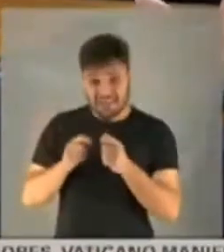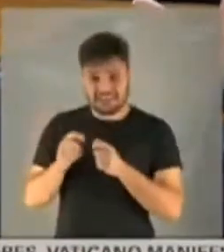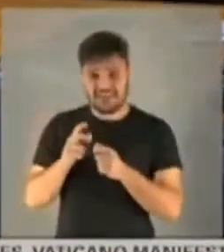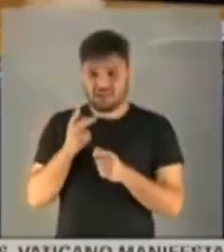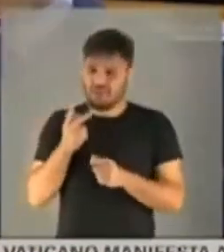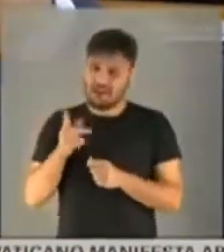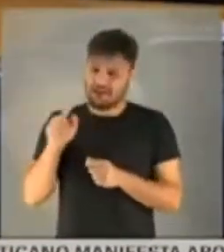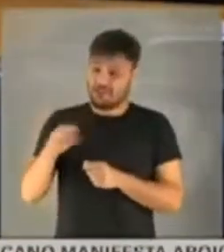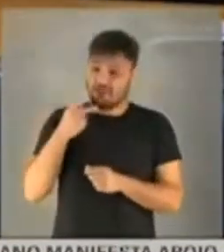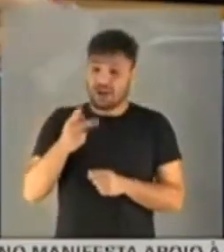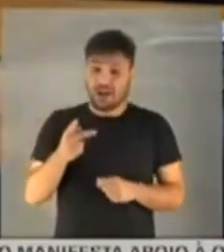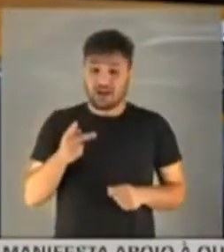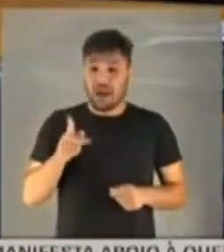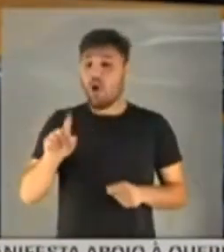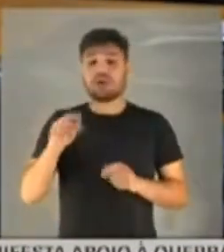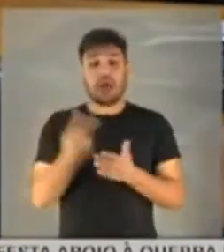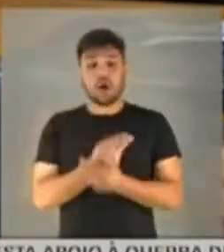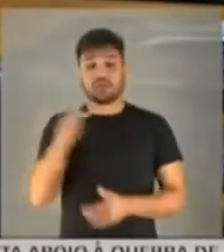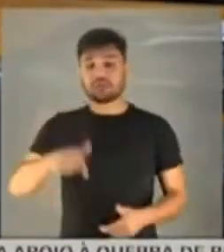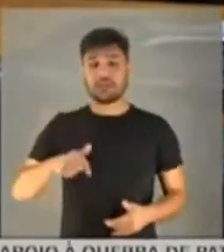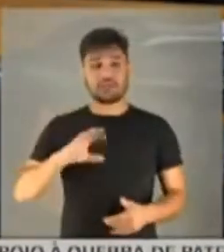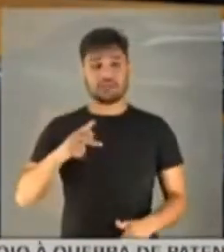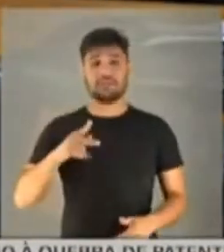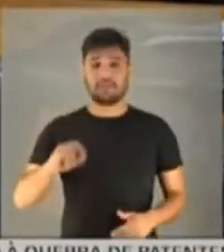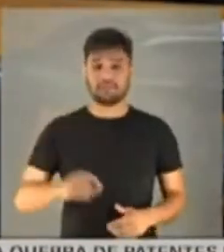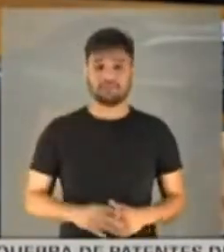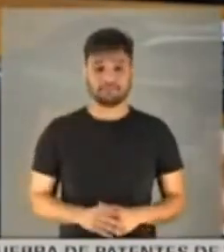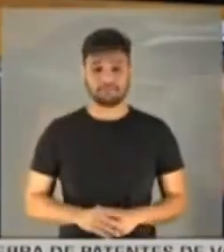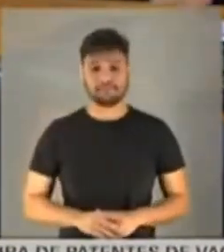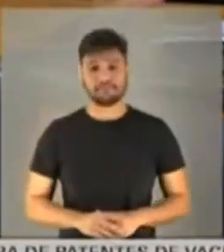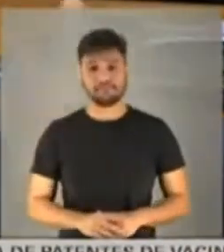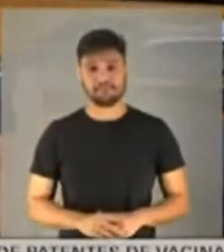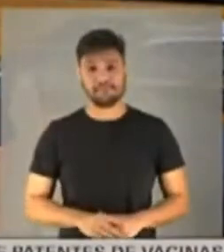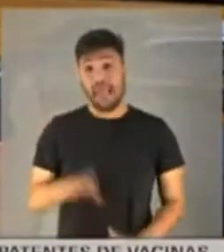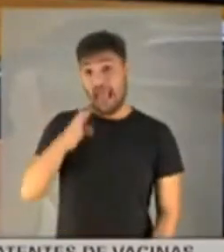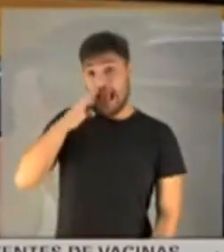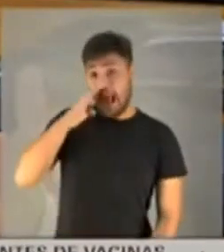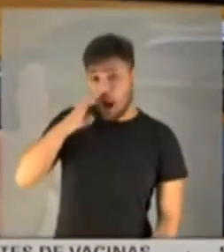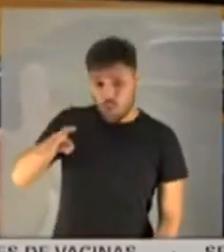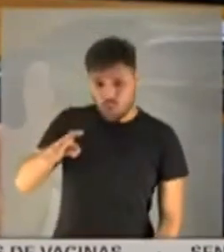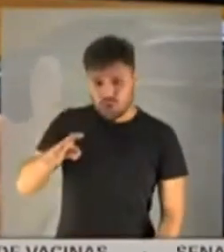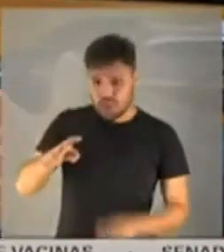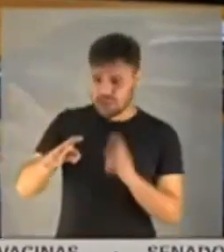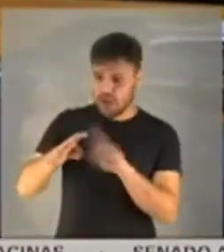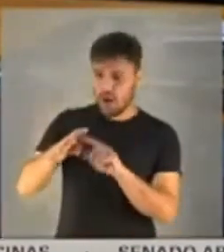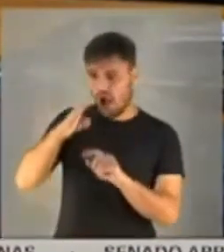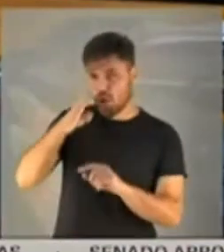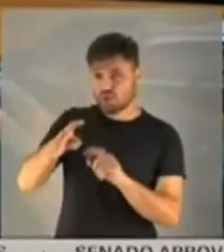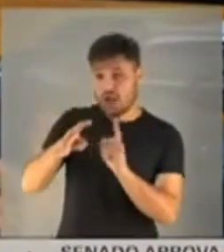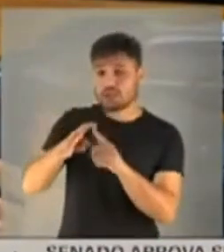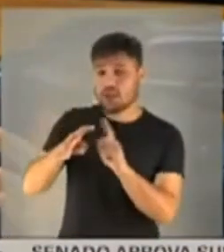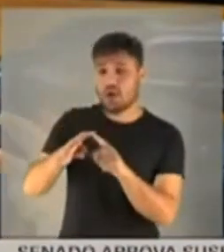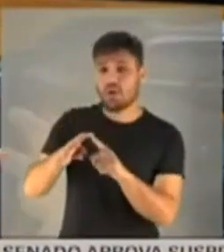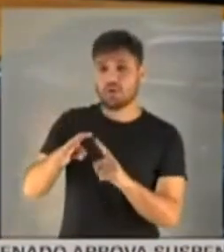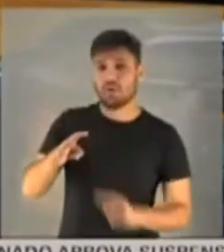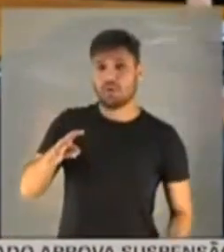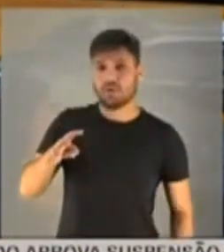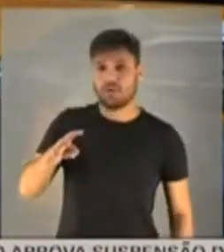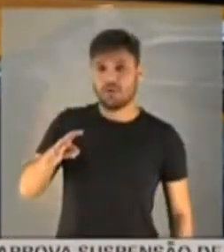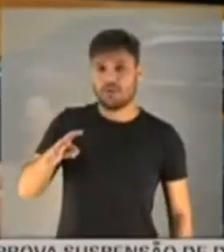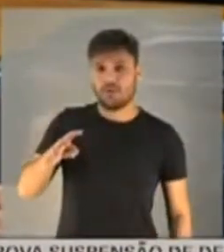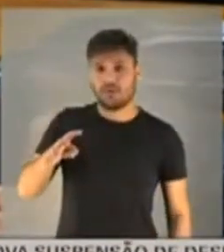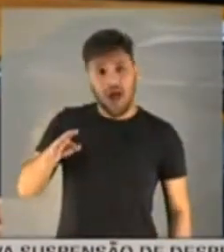eu não estou me referindo a estou referindo o que está acontecendo aqui dentro. Agora, as acusações... As acusações